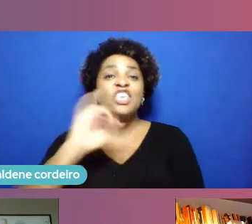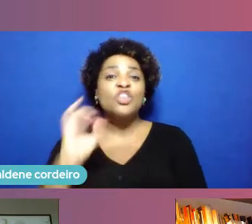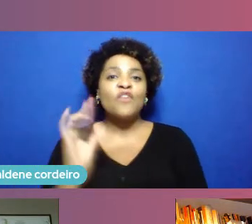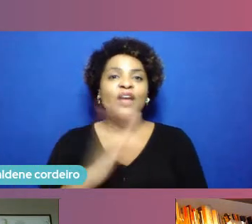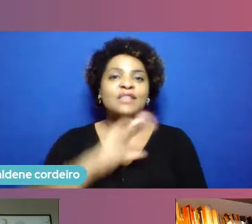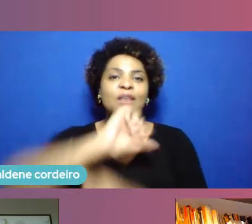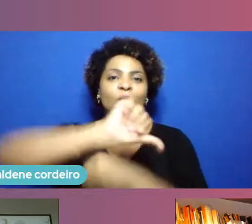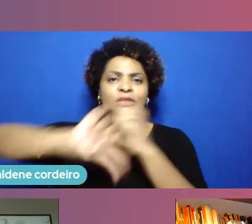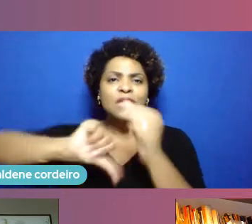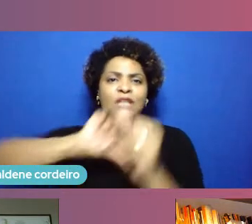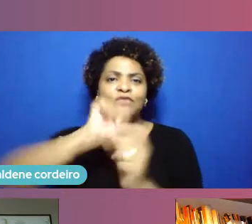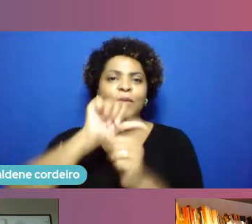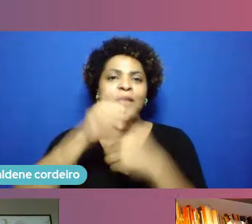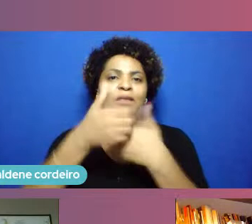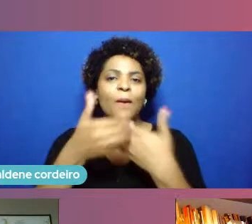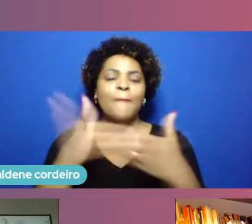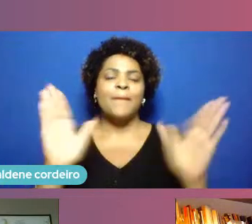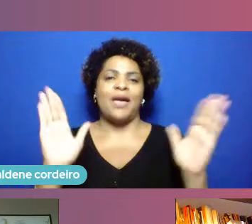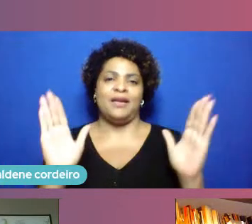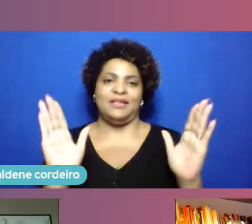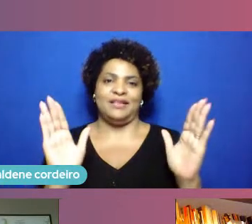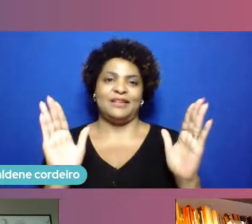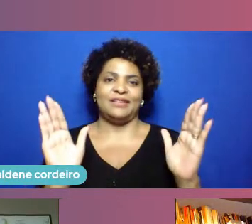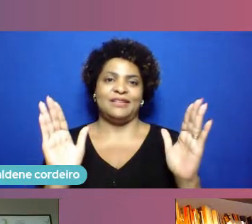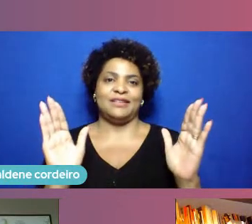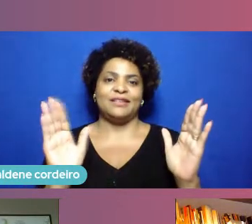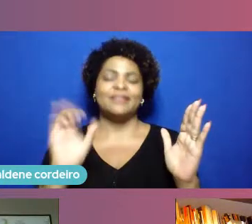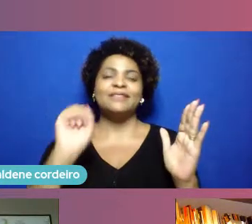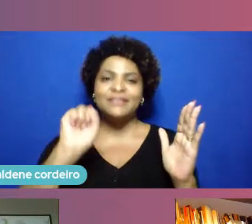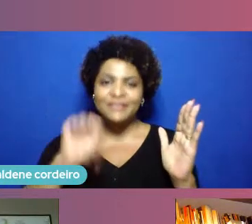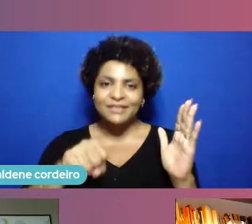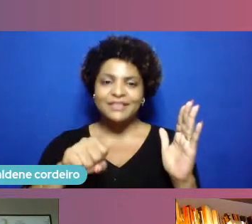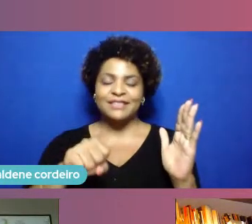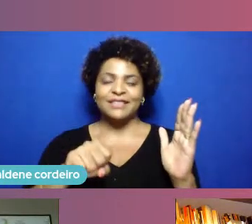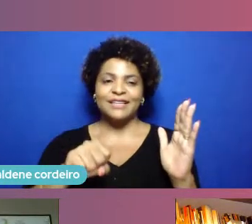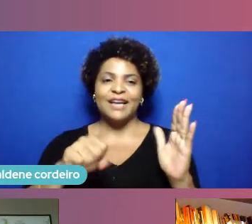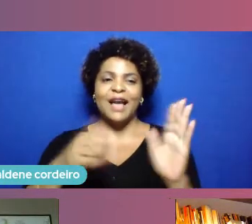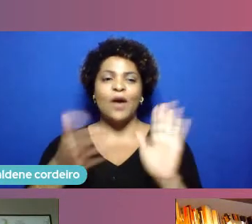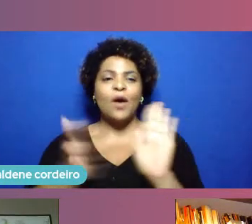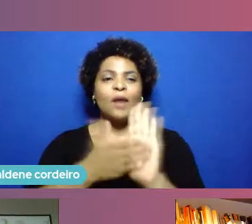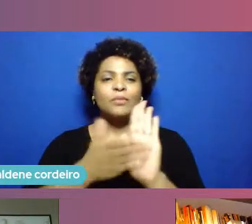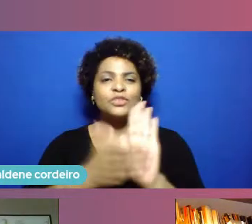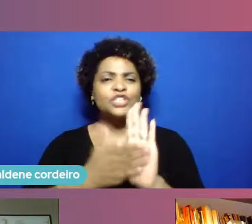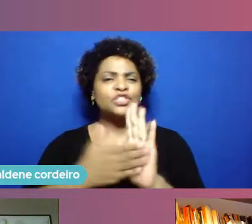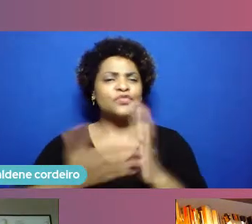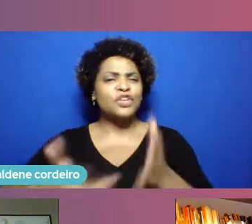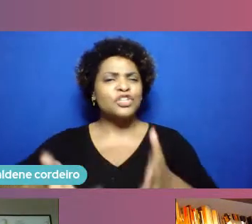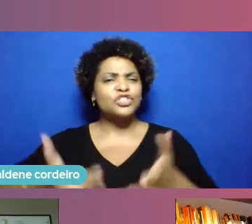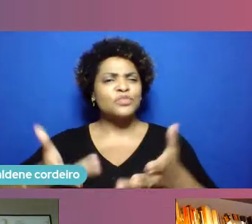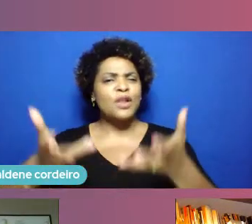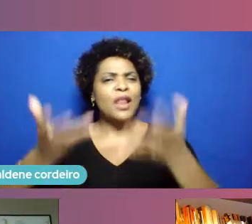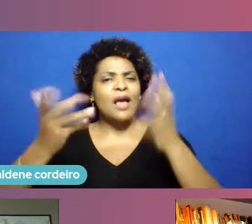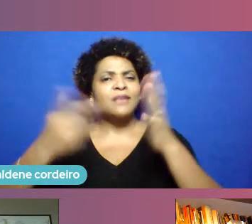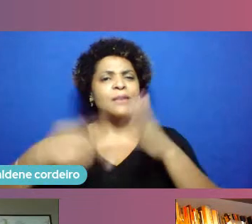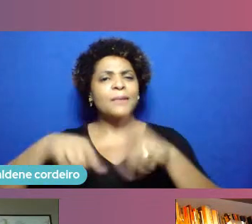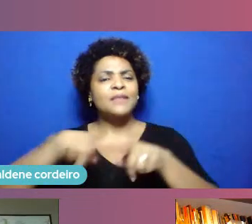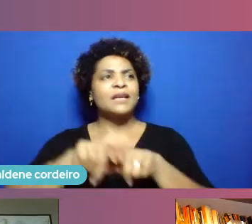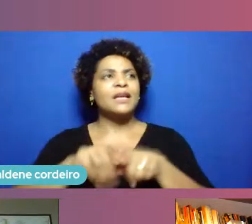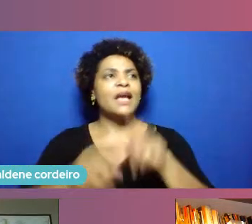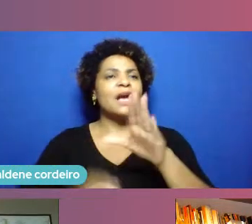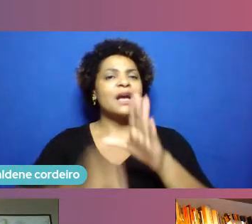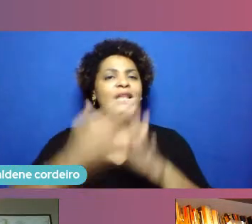que tem justamente o propósito de estimular esse tipo de parceria então a gente está criando aqui diversas